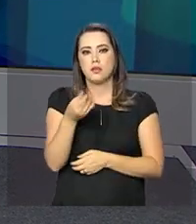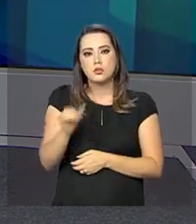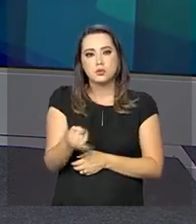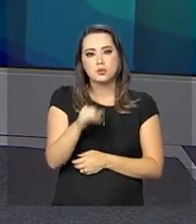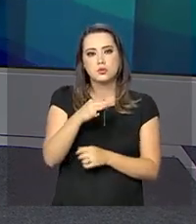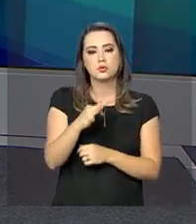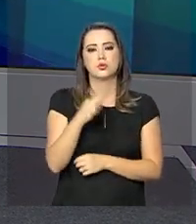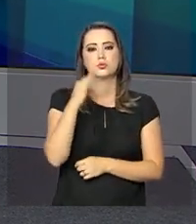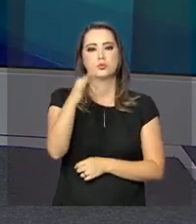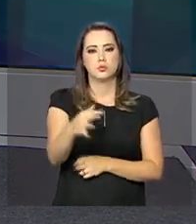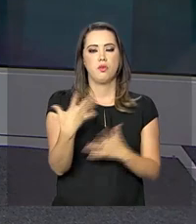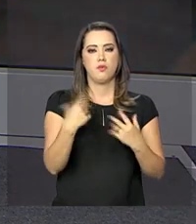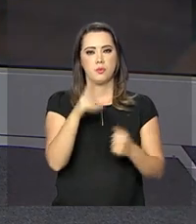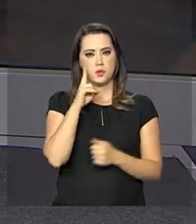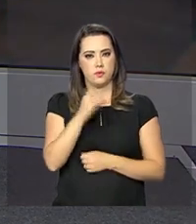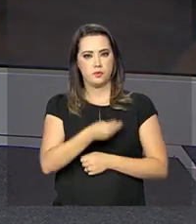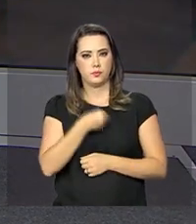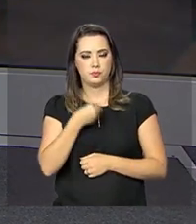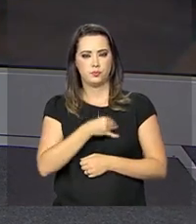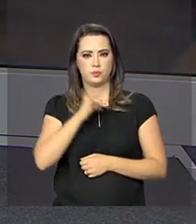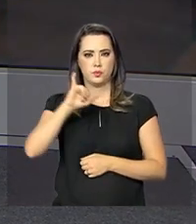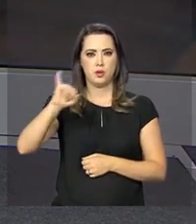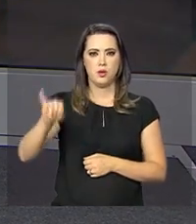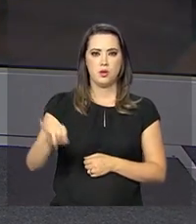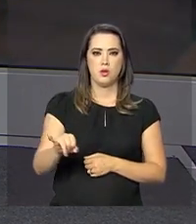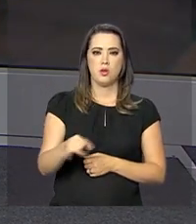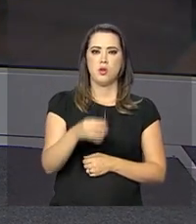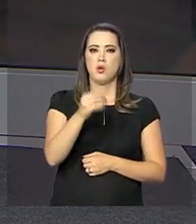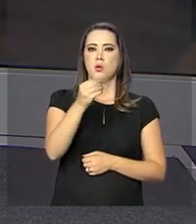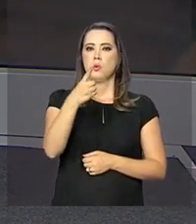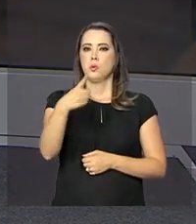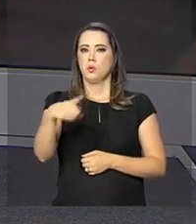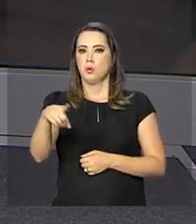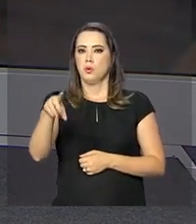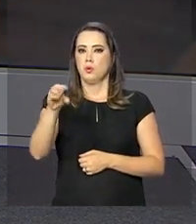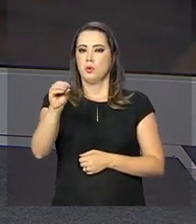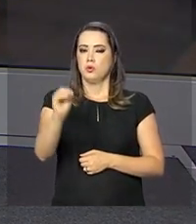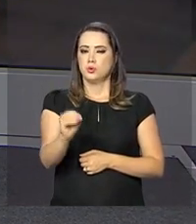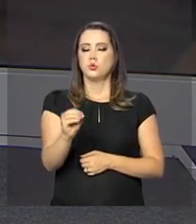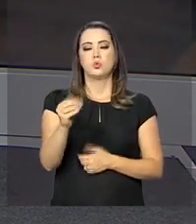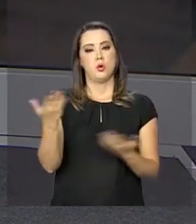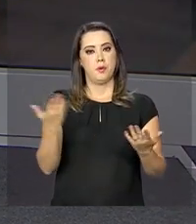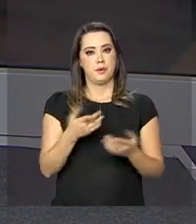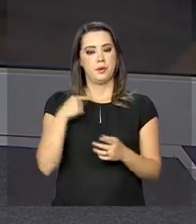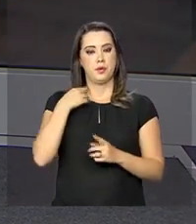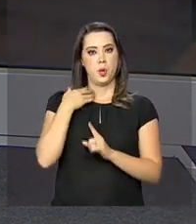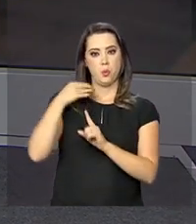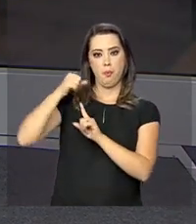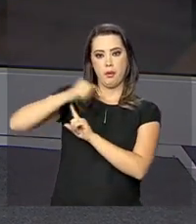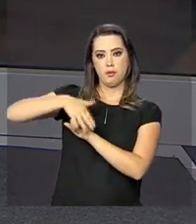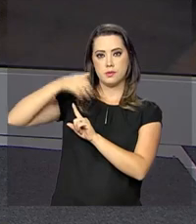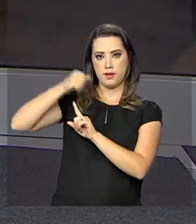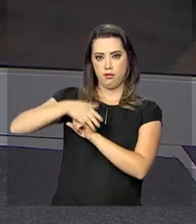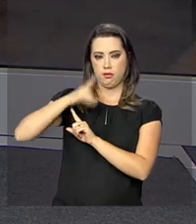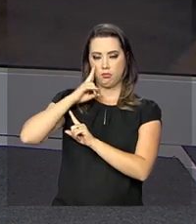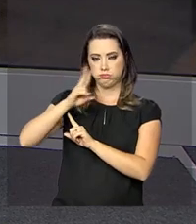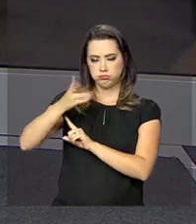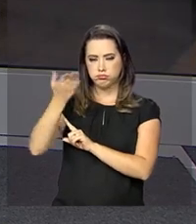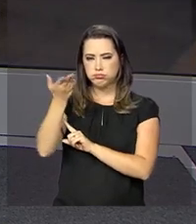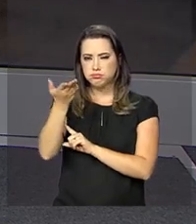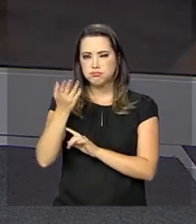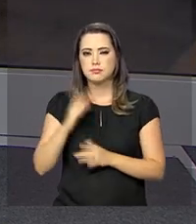Nós vamos, então, ao vivo, conversar com o repórter João Pedro Neto, que está no Banco Central aqui em Brasília. Olá, João Pedro, boa noite para você.